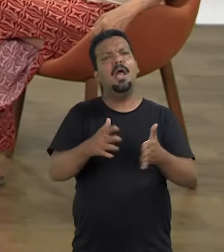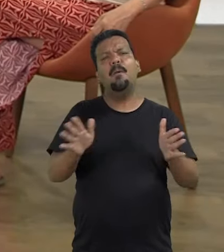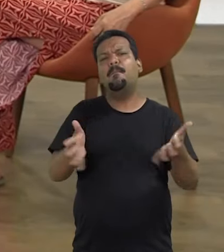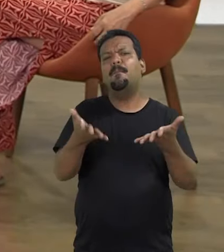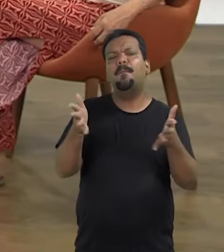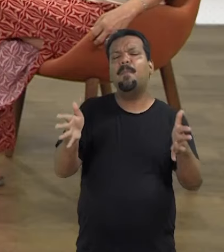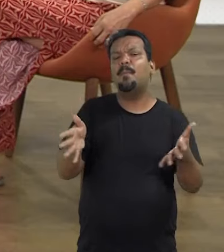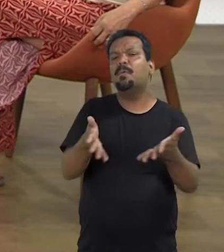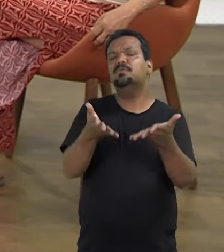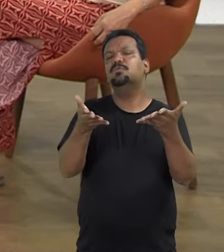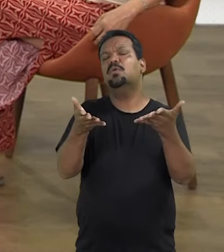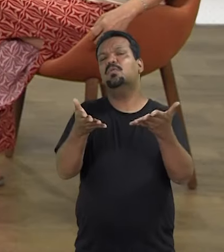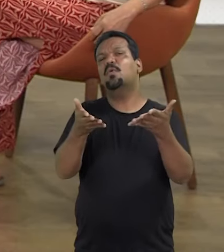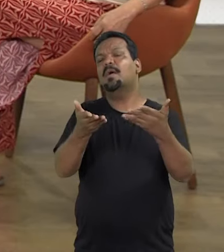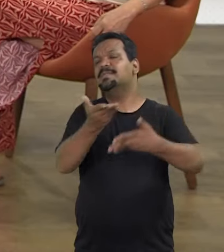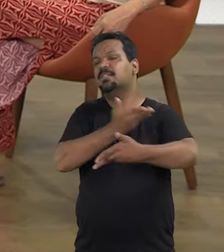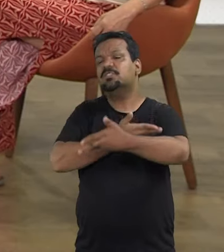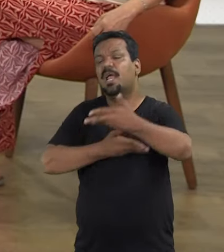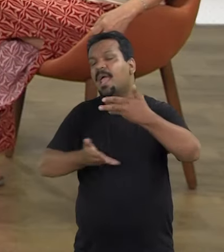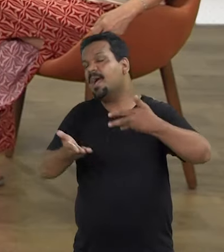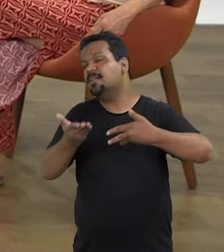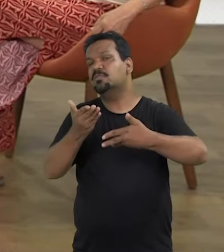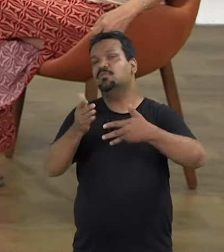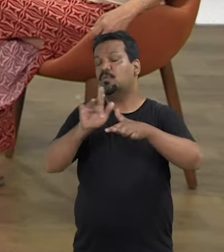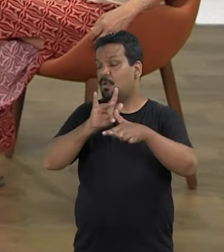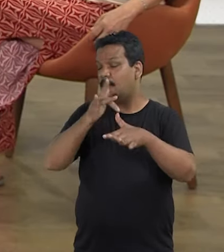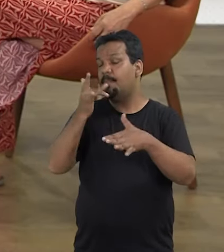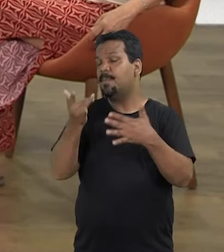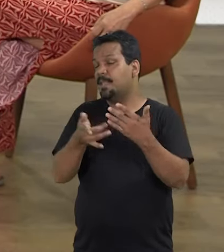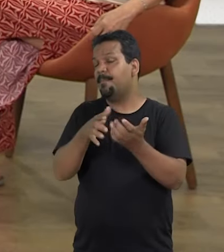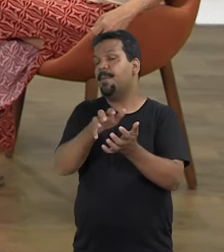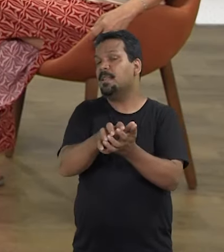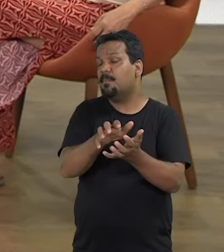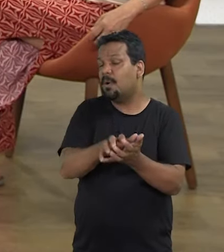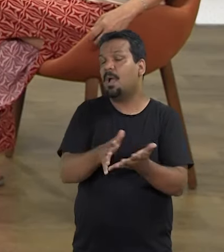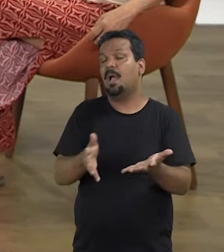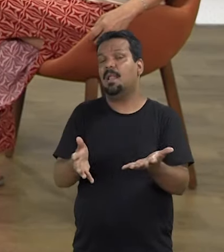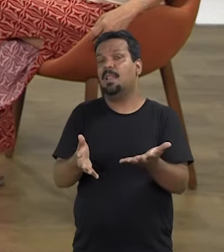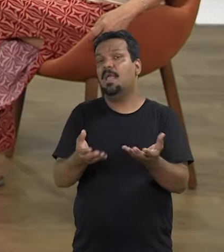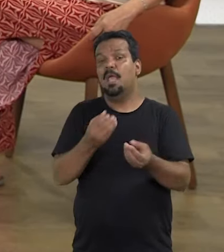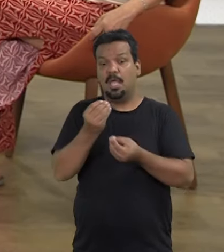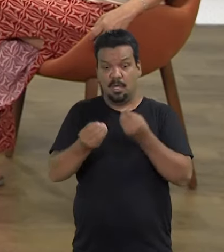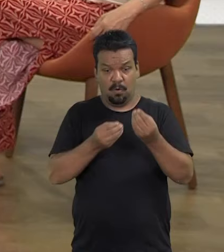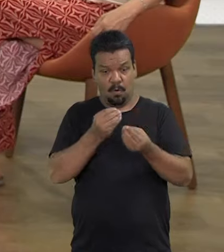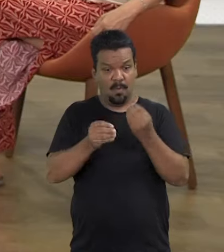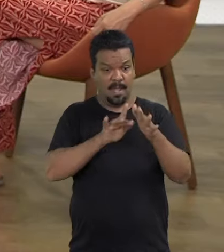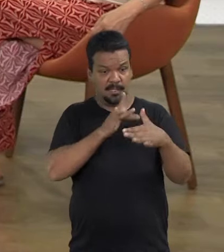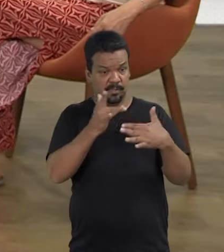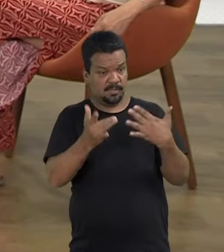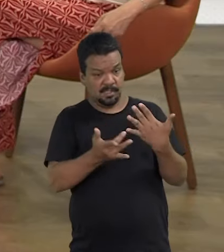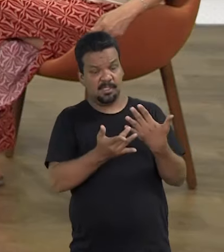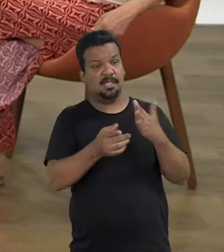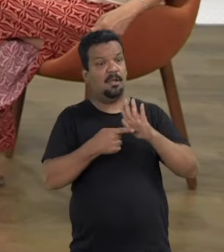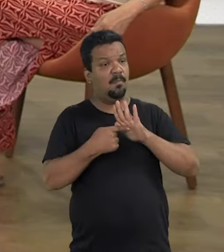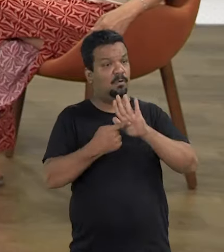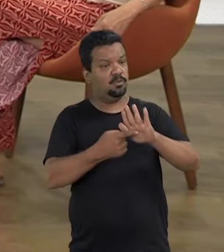proporcionou, digamos, uma pavimentação das relações com a mídia pernambucana e como é que a mídia pernambucana retratou